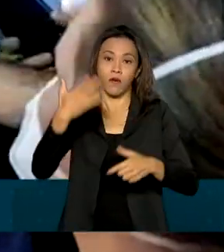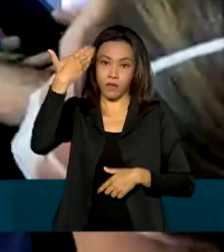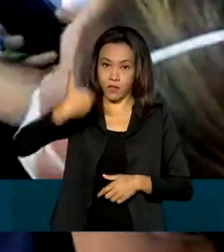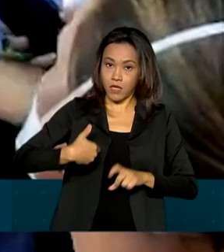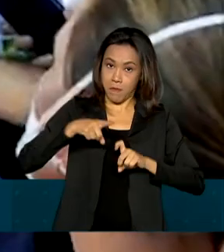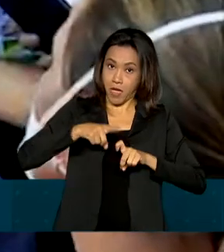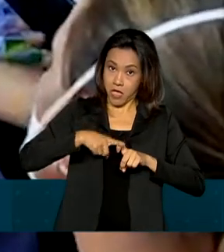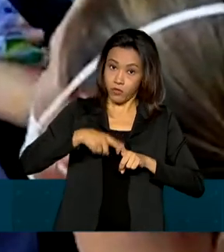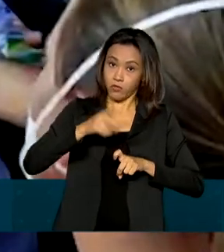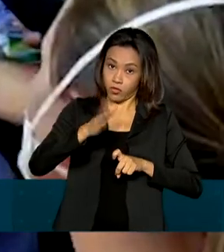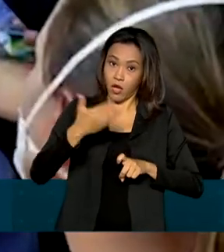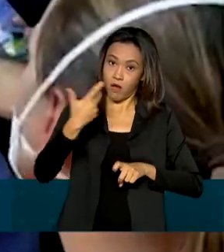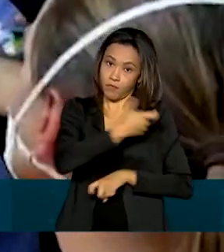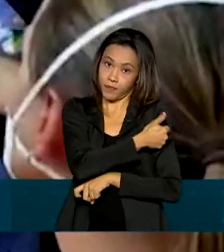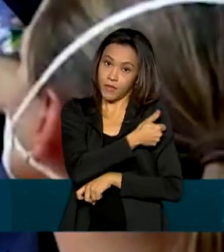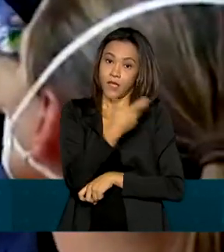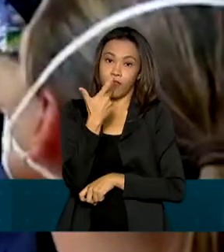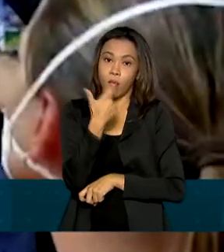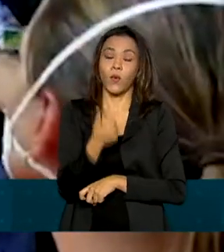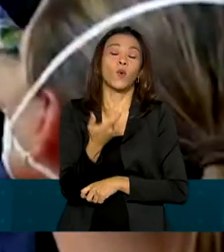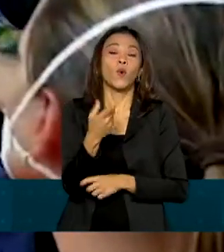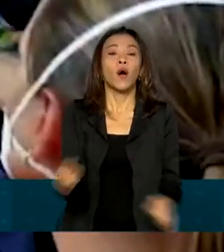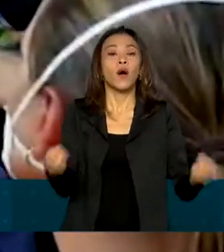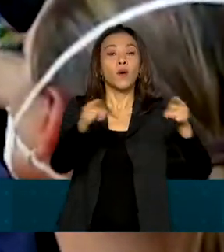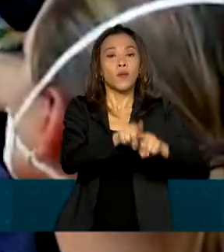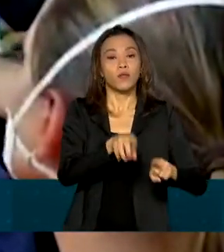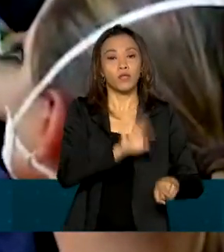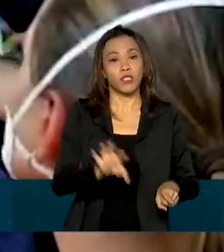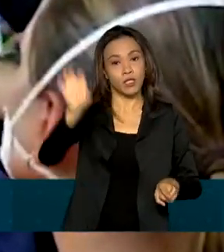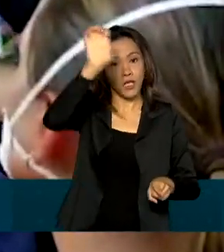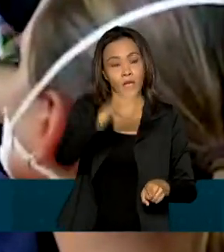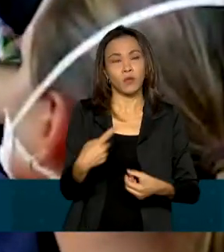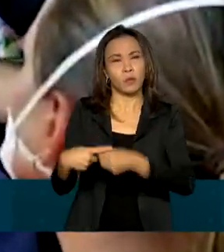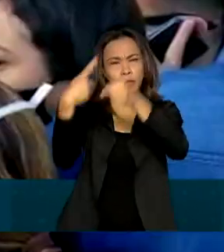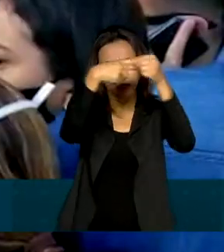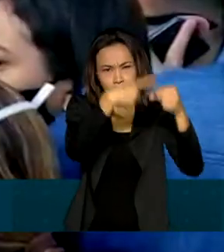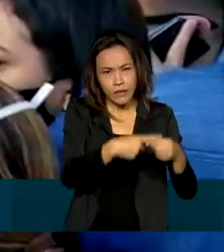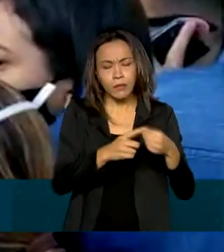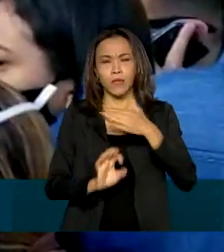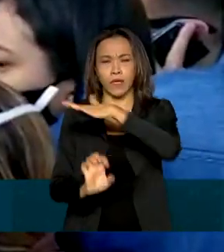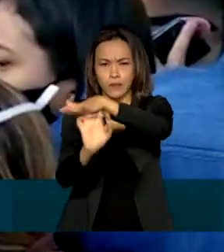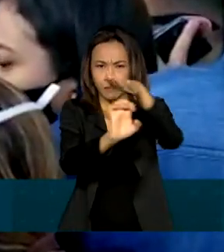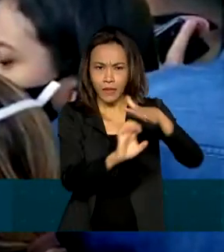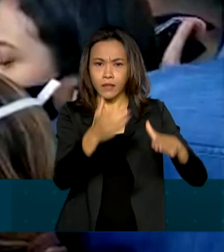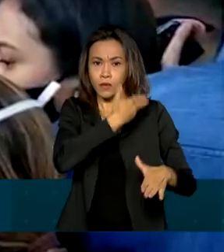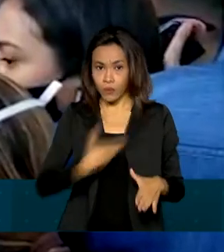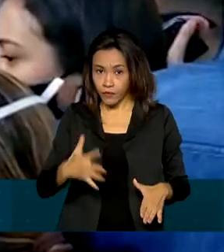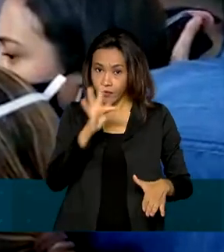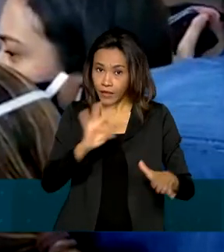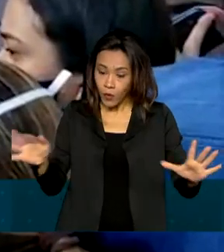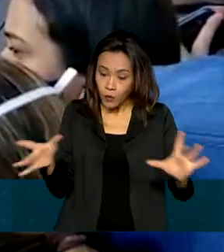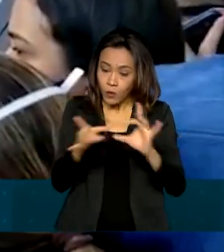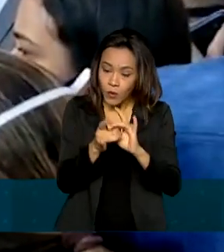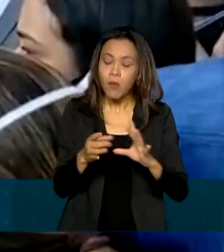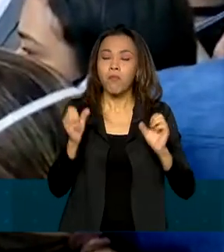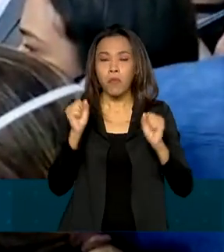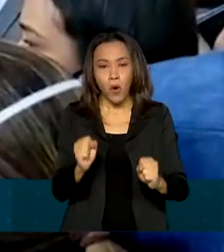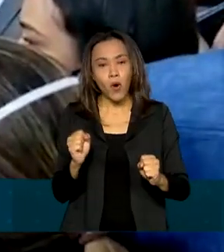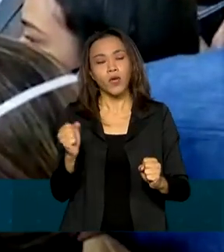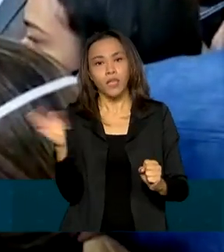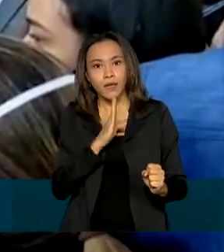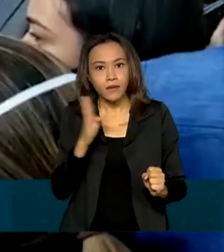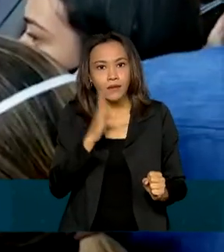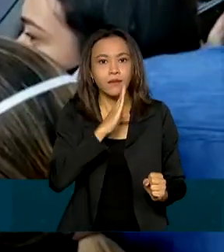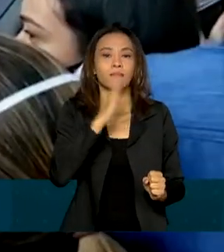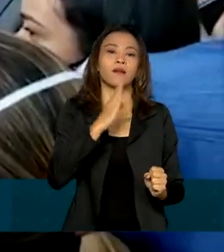médico, reforçou que a união com estados, municípios e iniciativa privada pode acelerar o envio das doses para